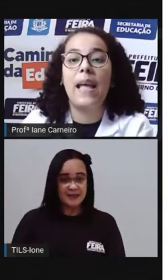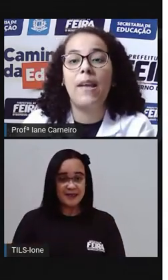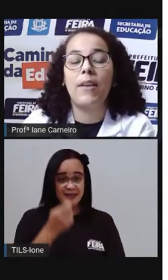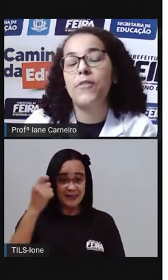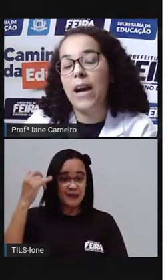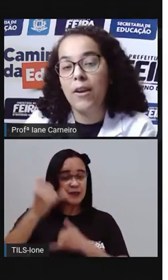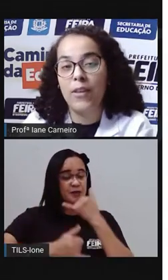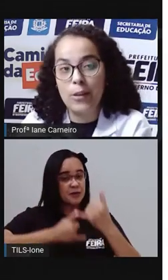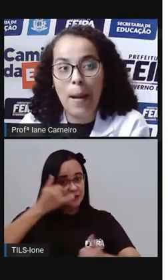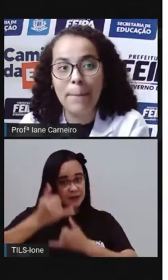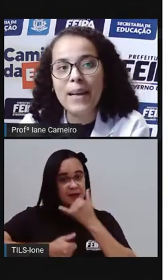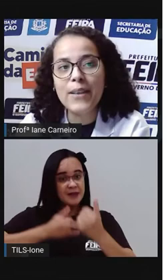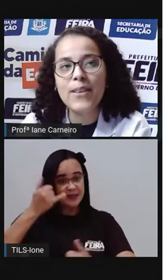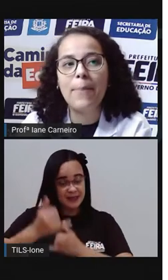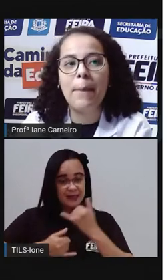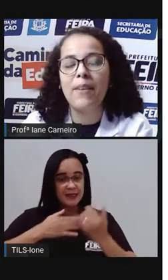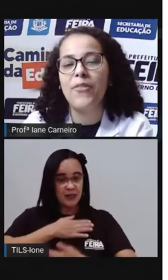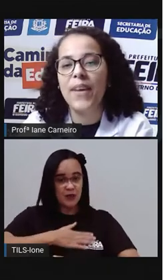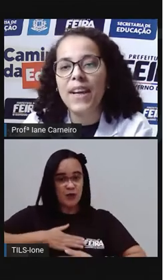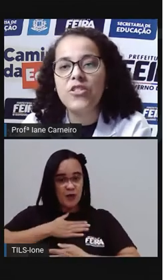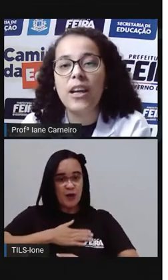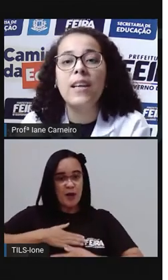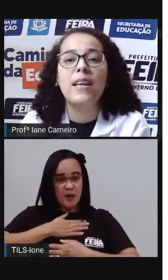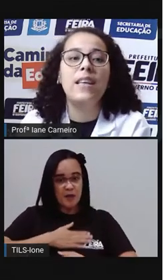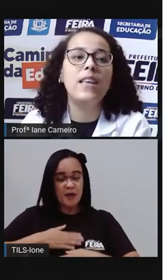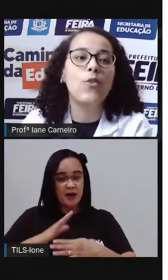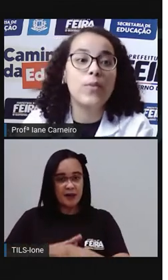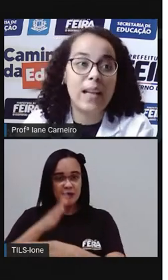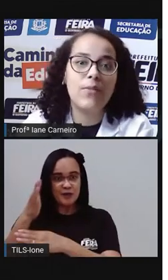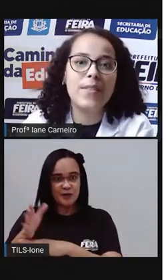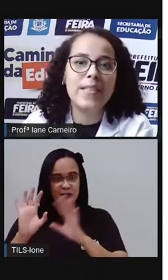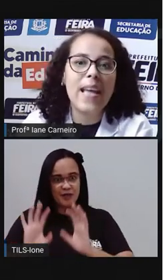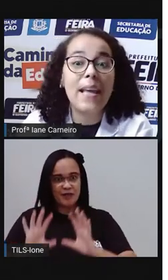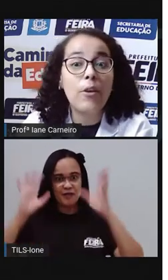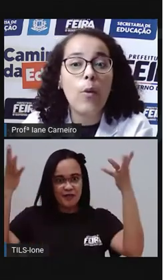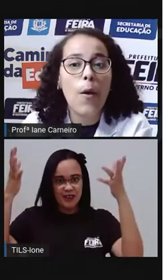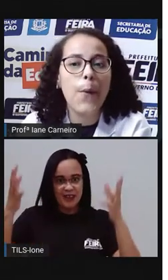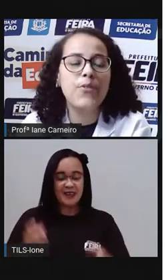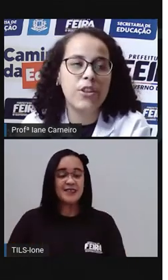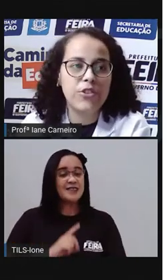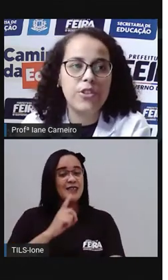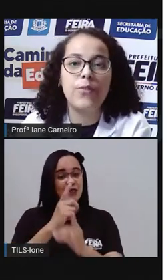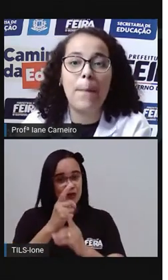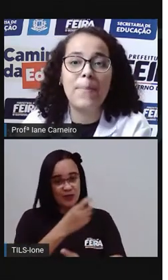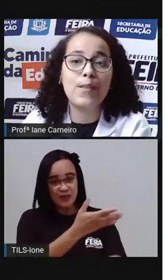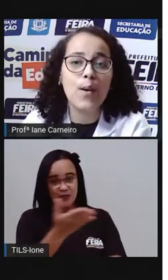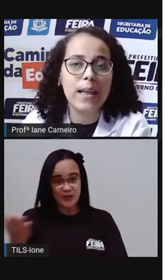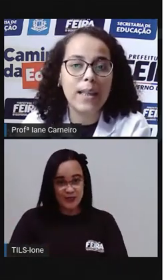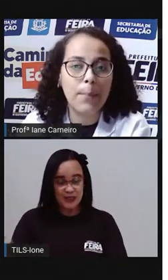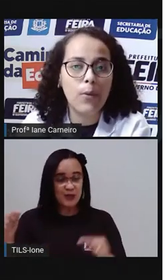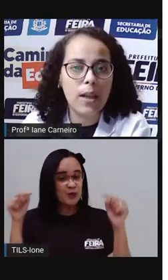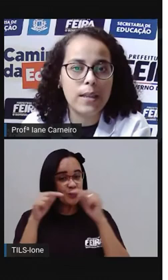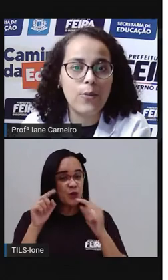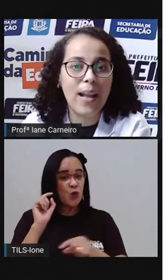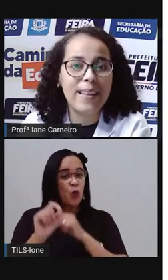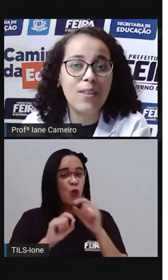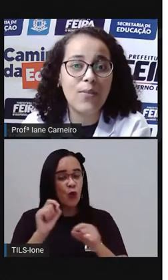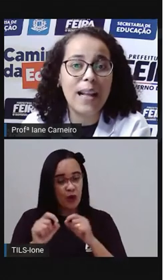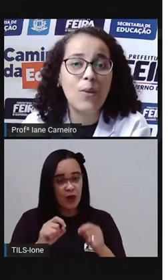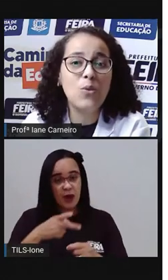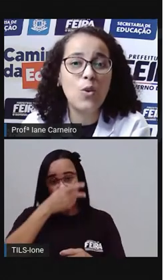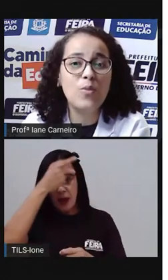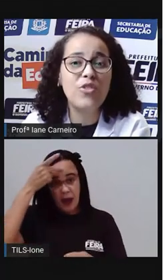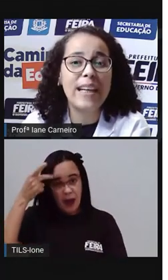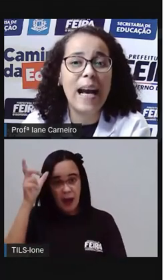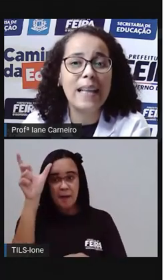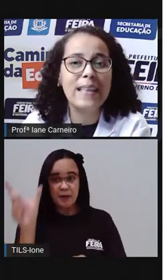Que vai tomar banho, né? Pra ir pra festa e encontrar você E aí qual é o objetivo? A pessoa que tá pulando, ela tem que